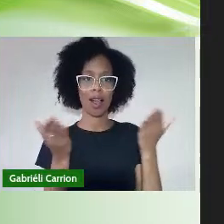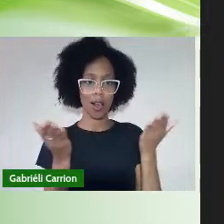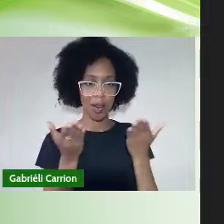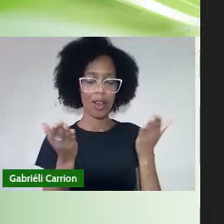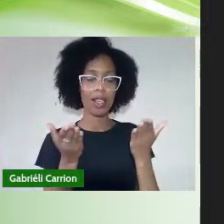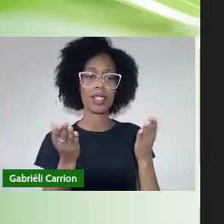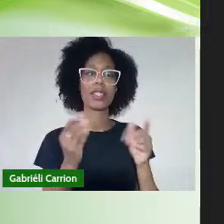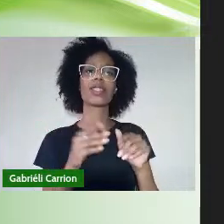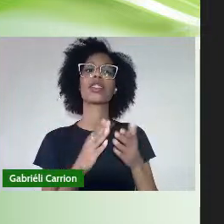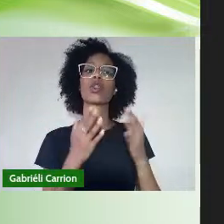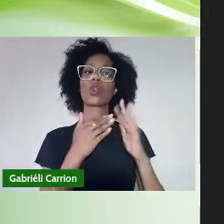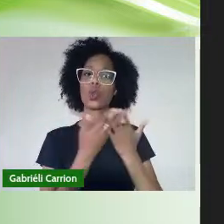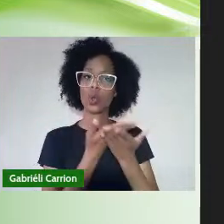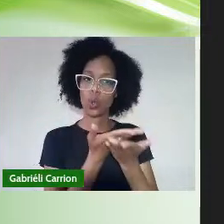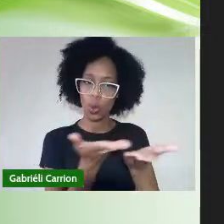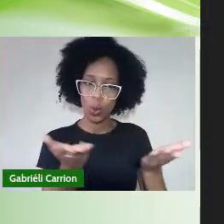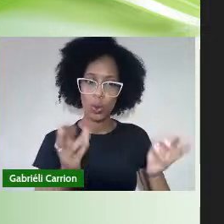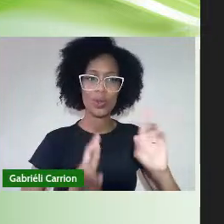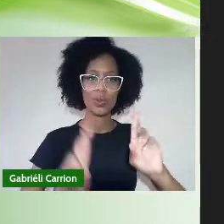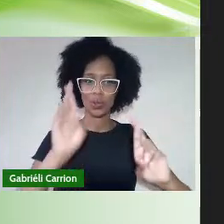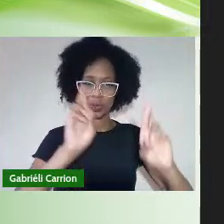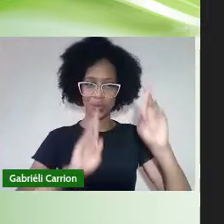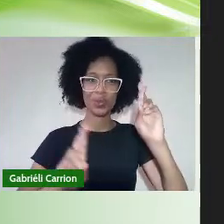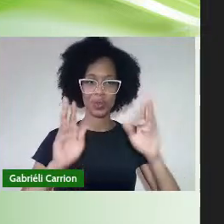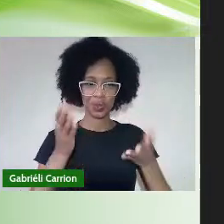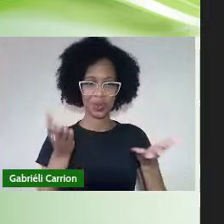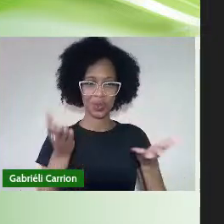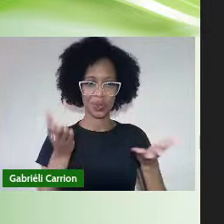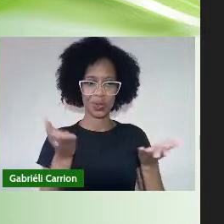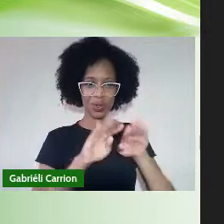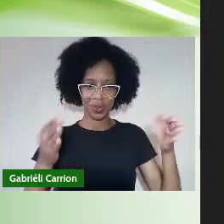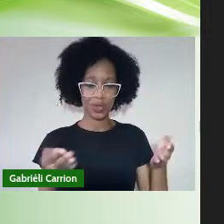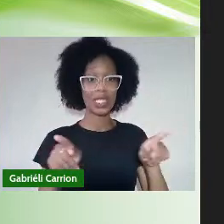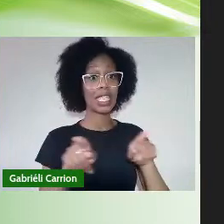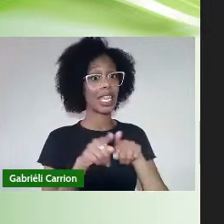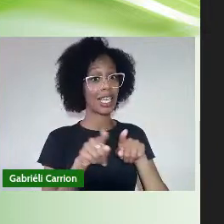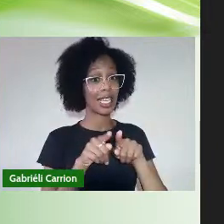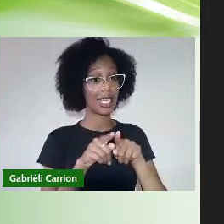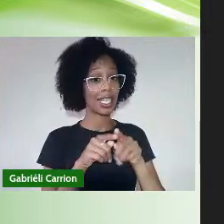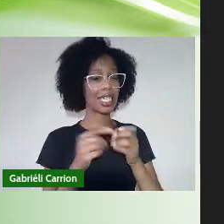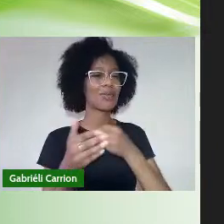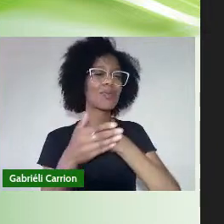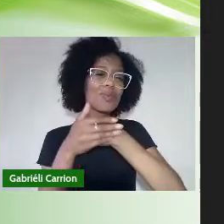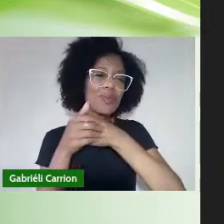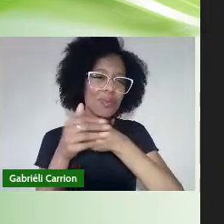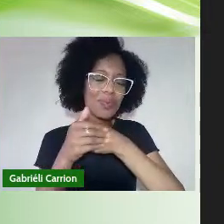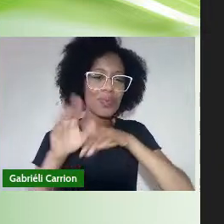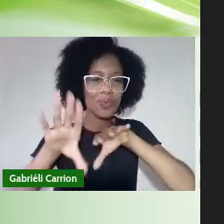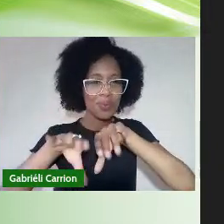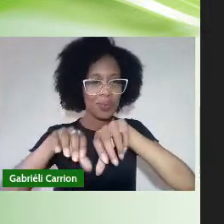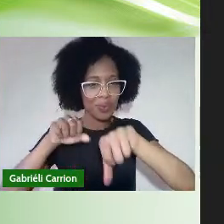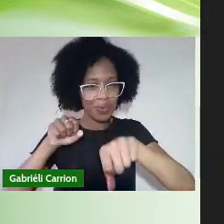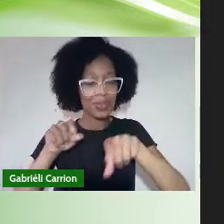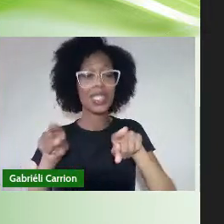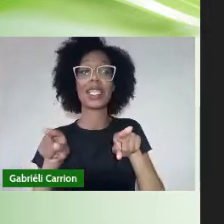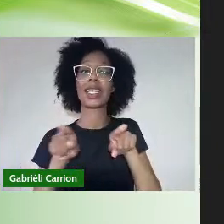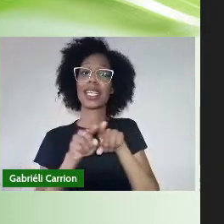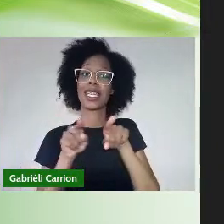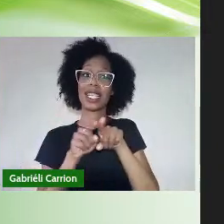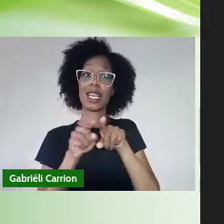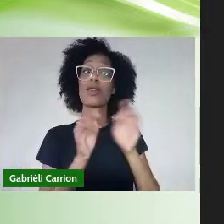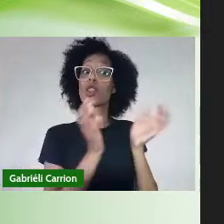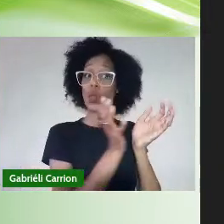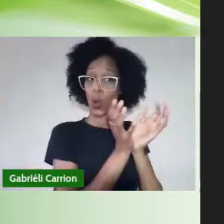demais Autoridades Presentes E os nossos Queridos Formandos Bem como Os meus Colegas Coordenadores De